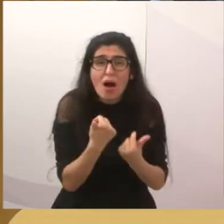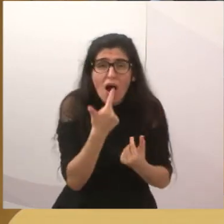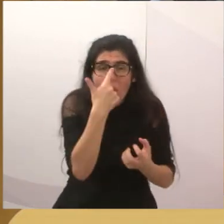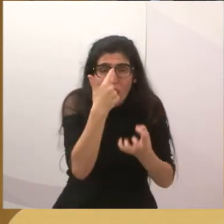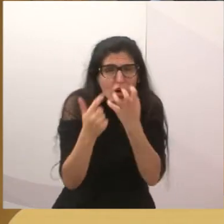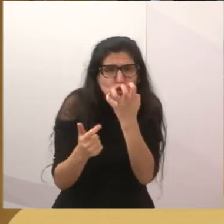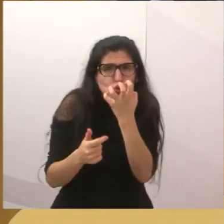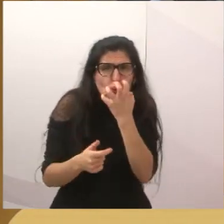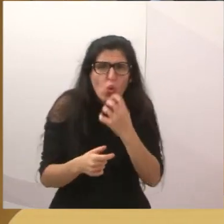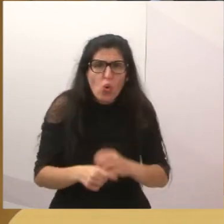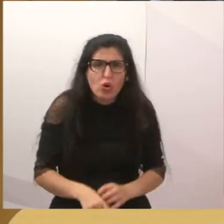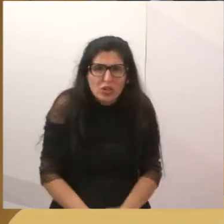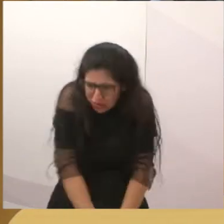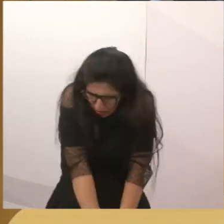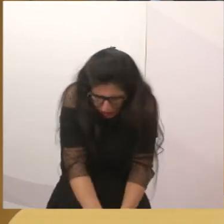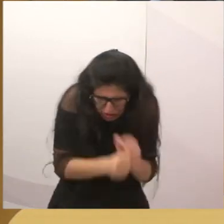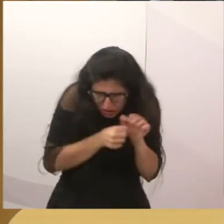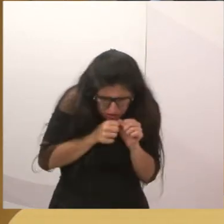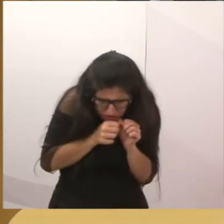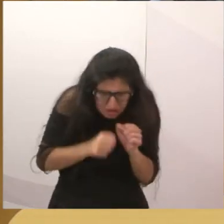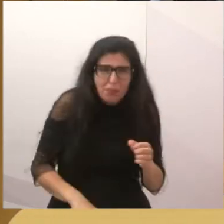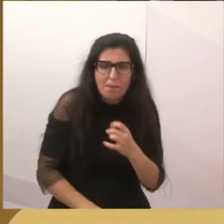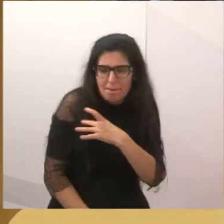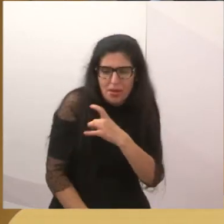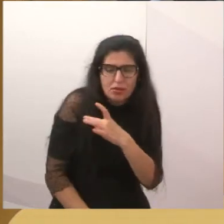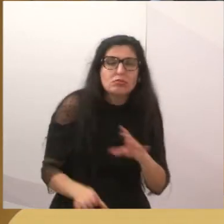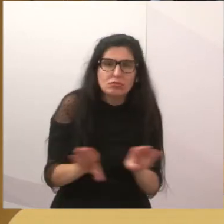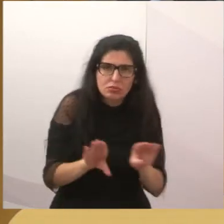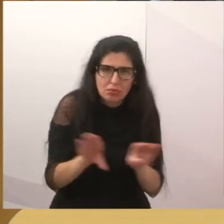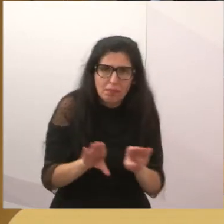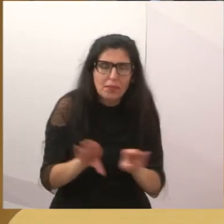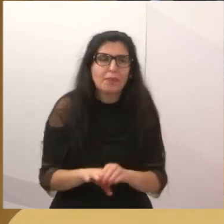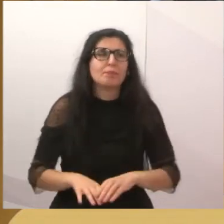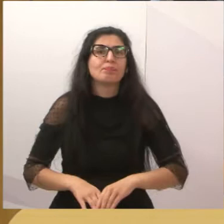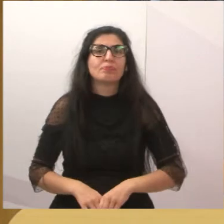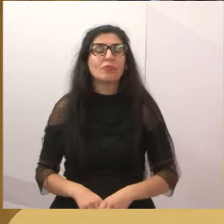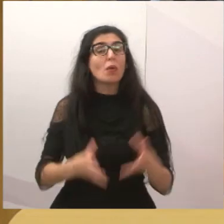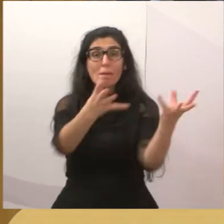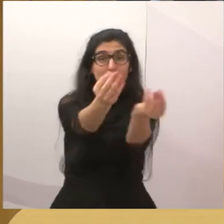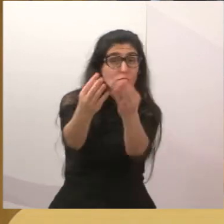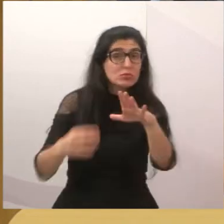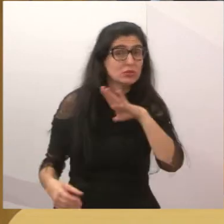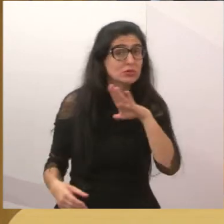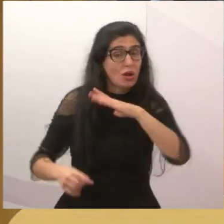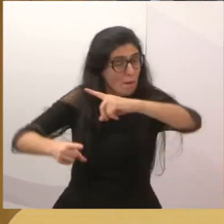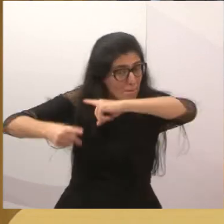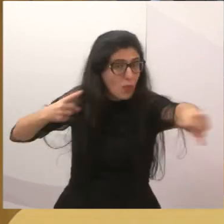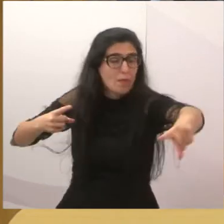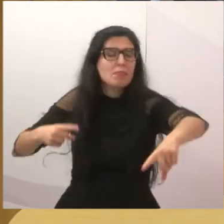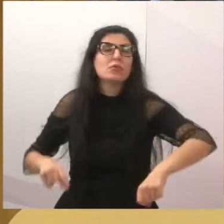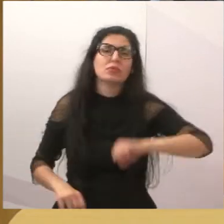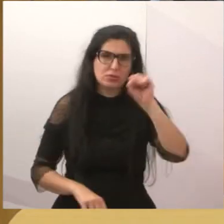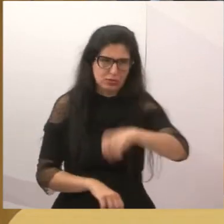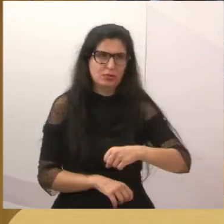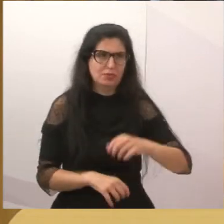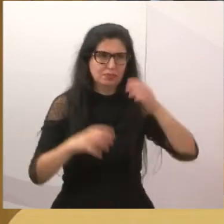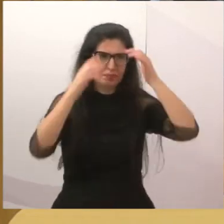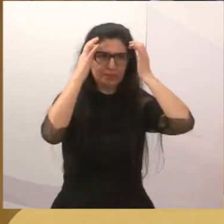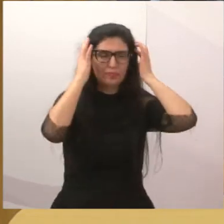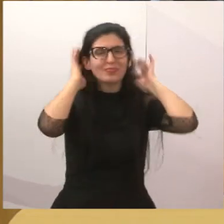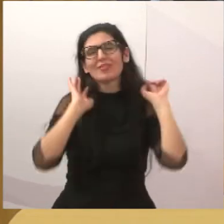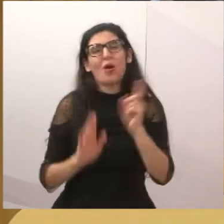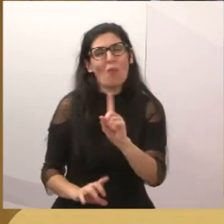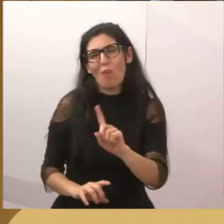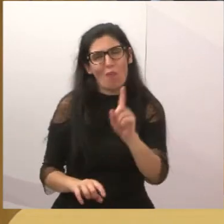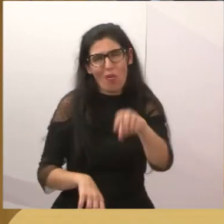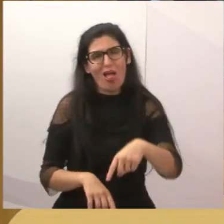Quando eu falo em proibir o fogo de artifício, que já está sendo proibido em várias cidades, não é fogo de artifício sem barulho.